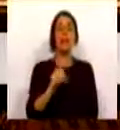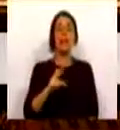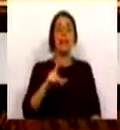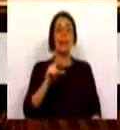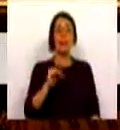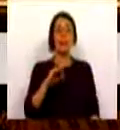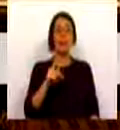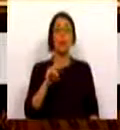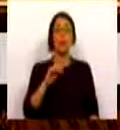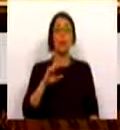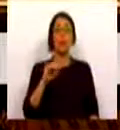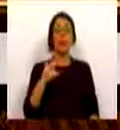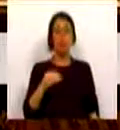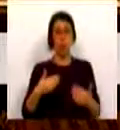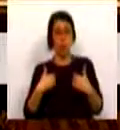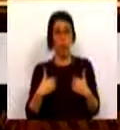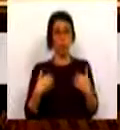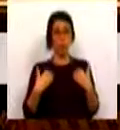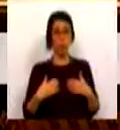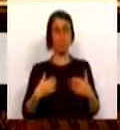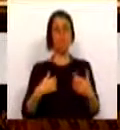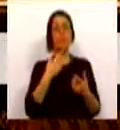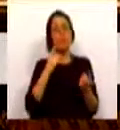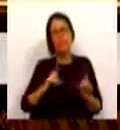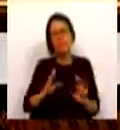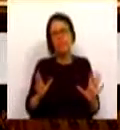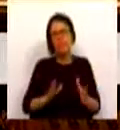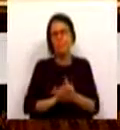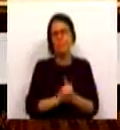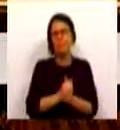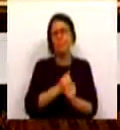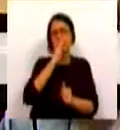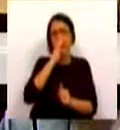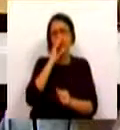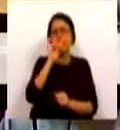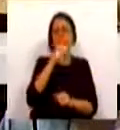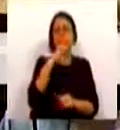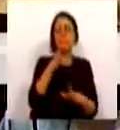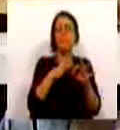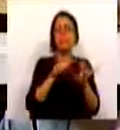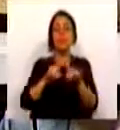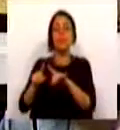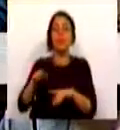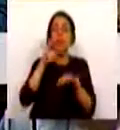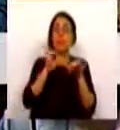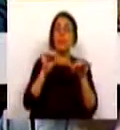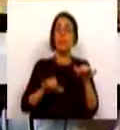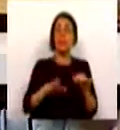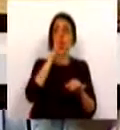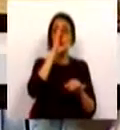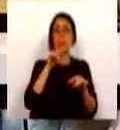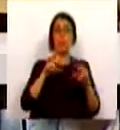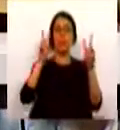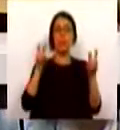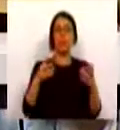Eu fico sem perceber se a sua referência às várias intervenções do Governo nesta